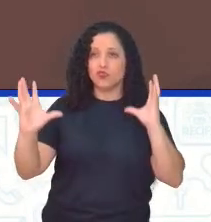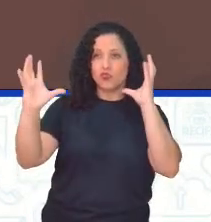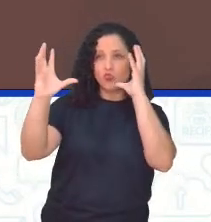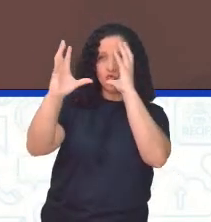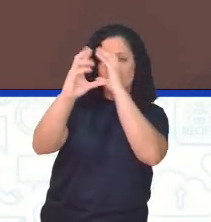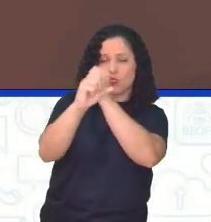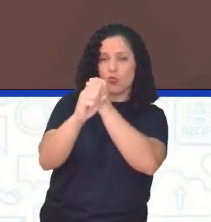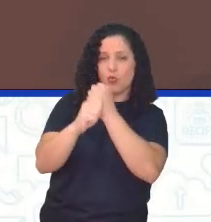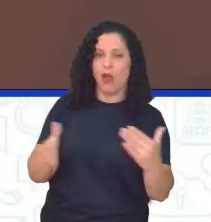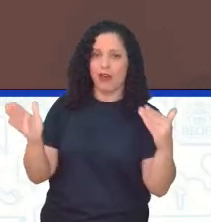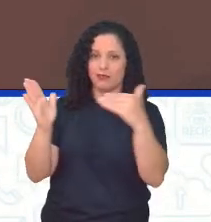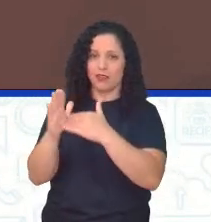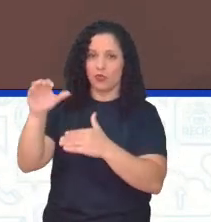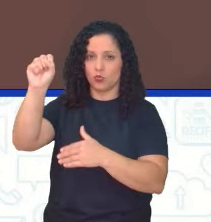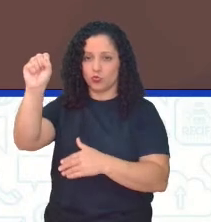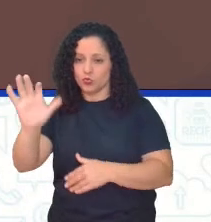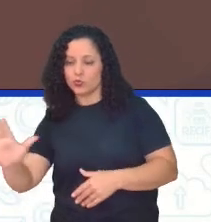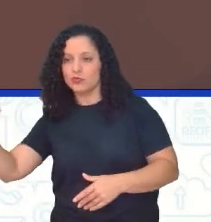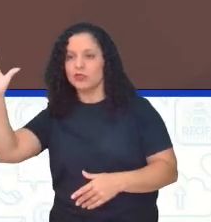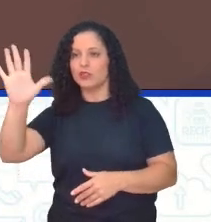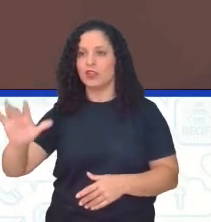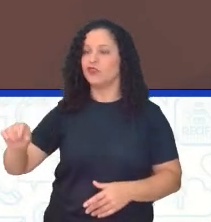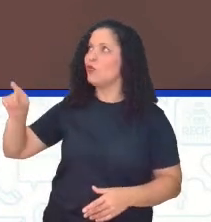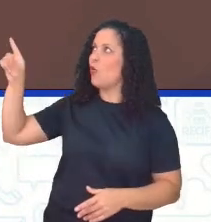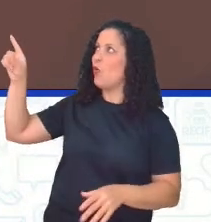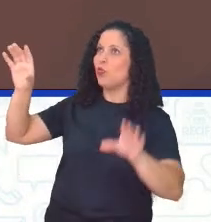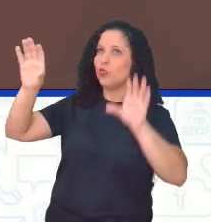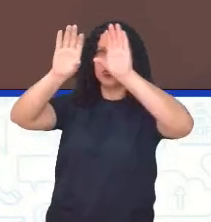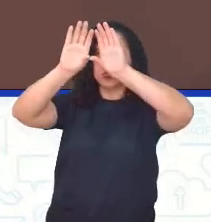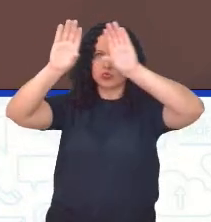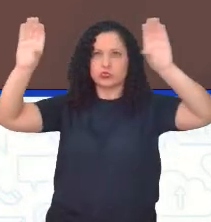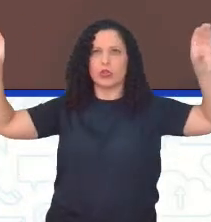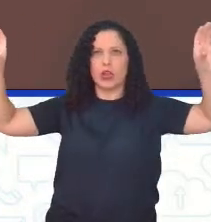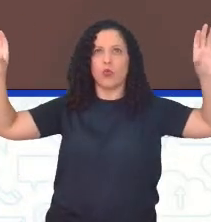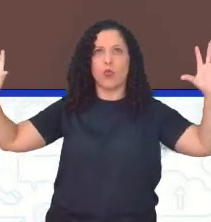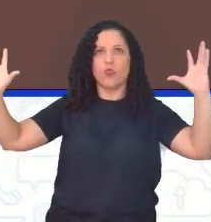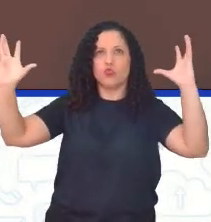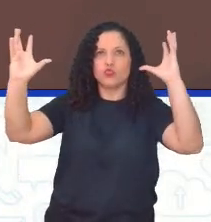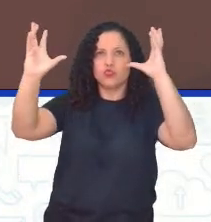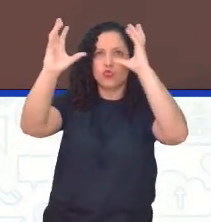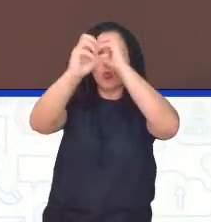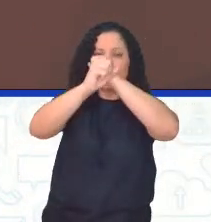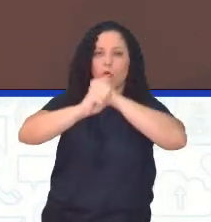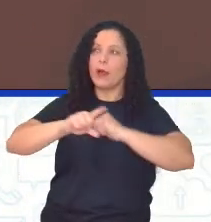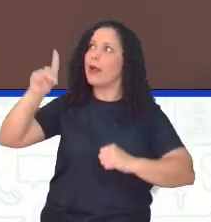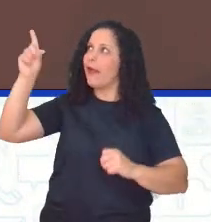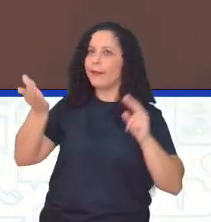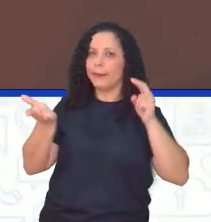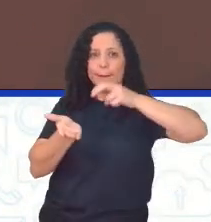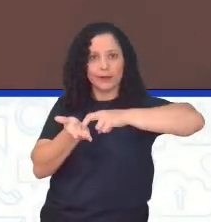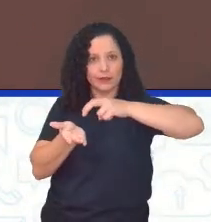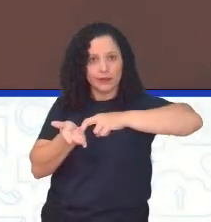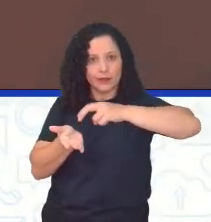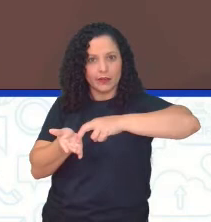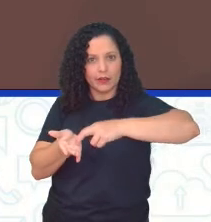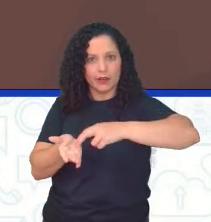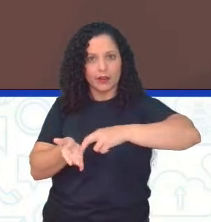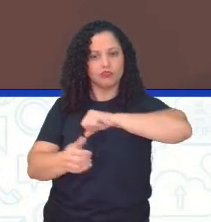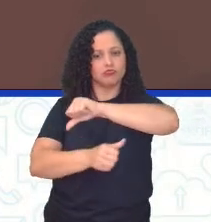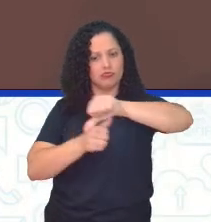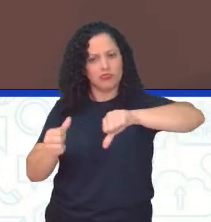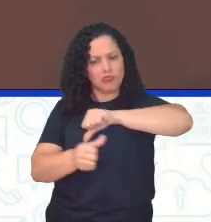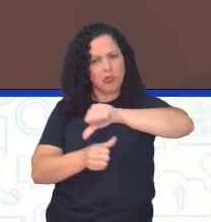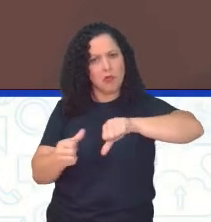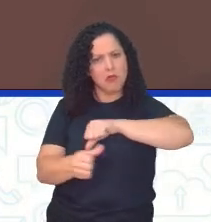E aí, tá aqui a imagem, né? A foto do dia em que virou noite, né? O dia